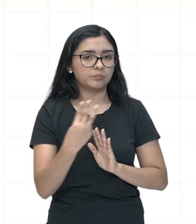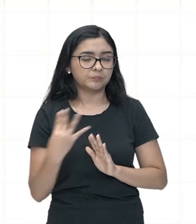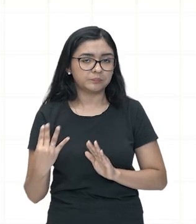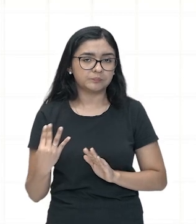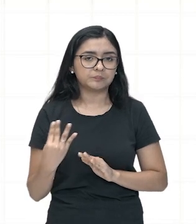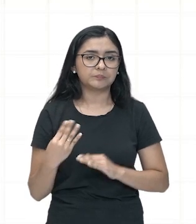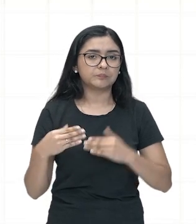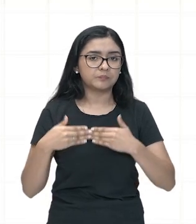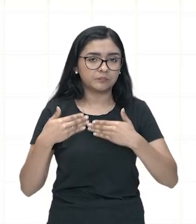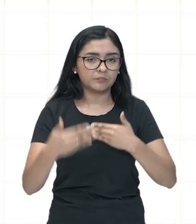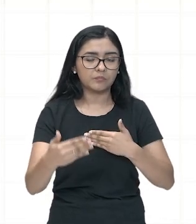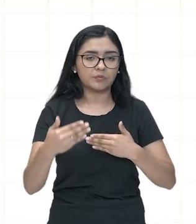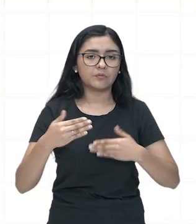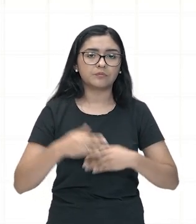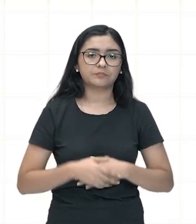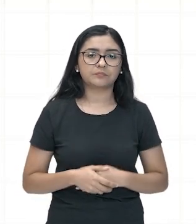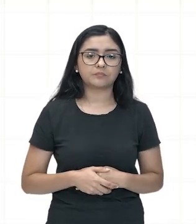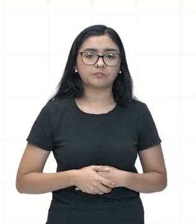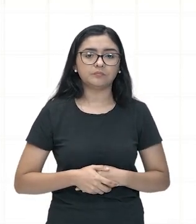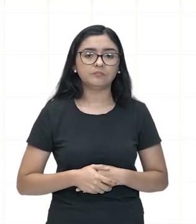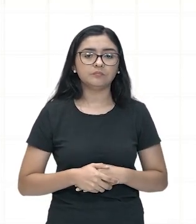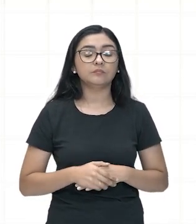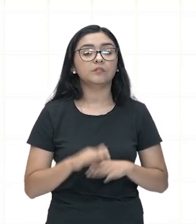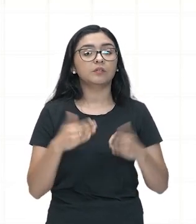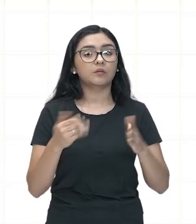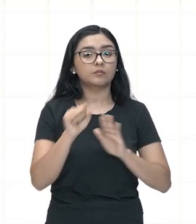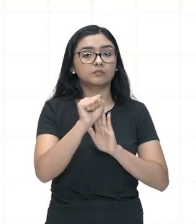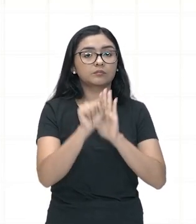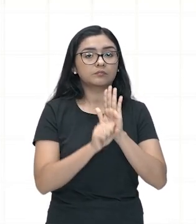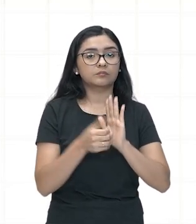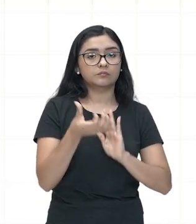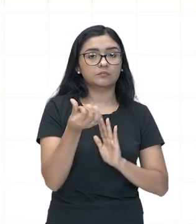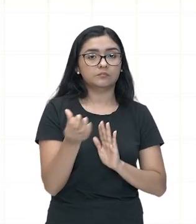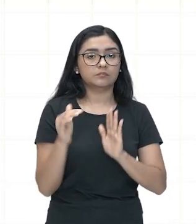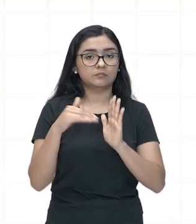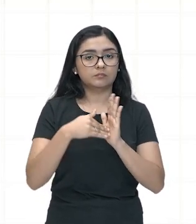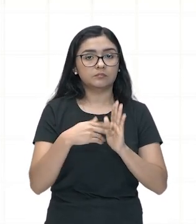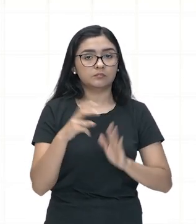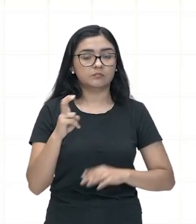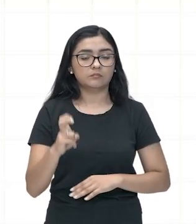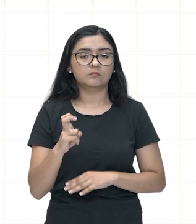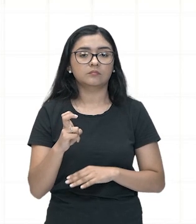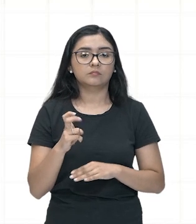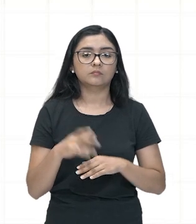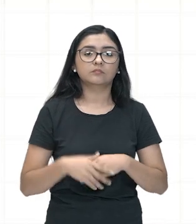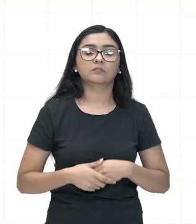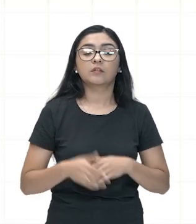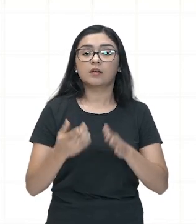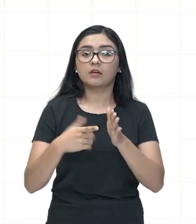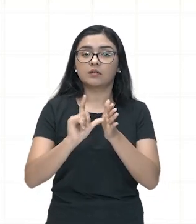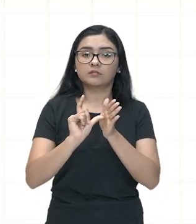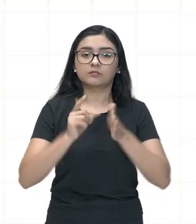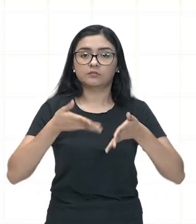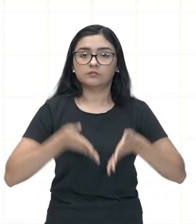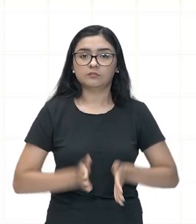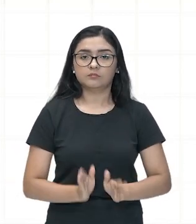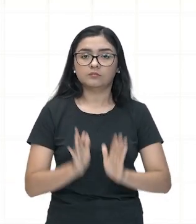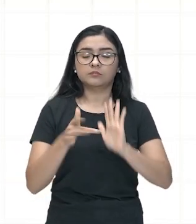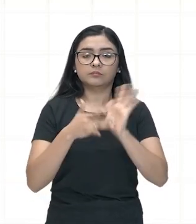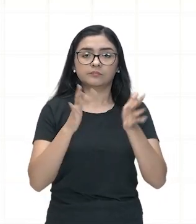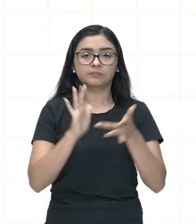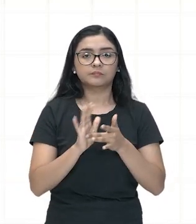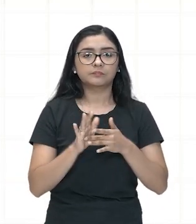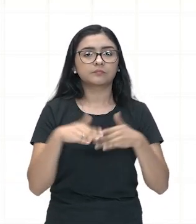em diante. Então, é do século 6 ao século 5 antes de Cristo, porque é em ordem decrescente, tá? E esse